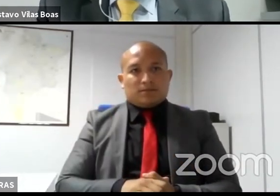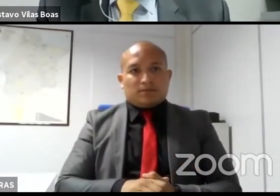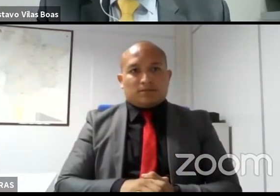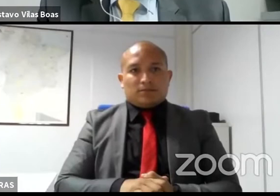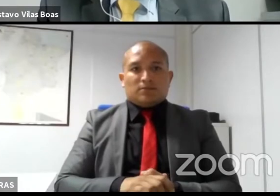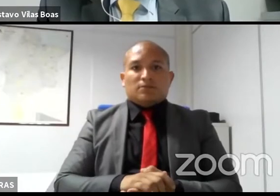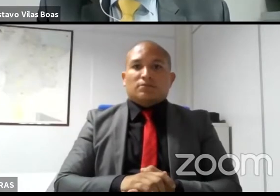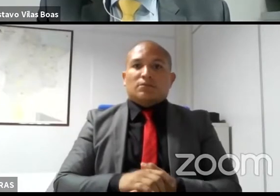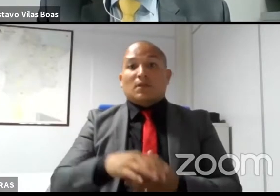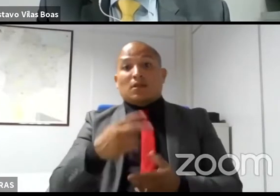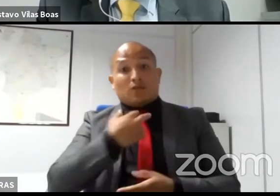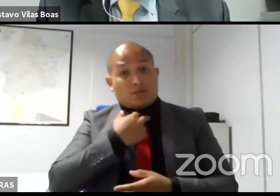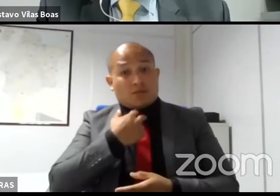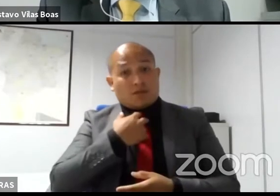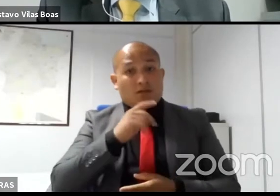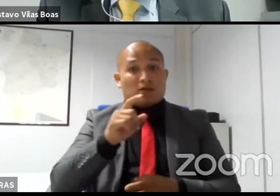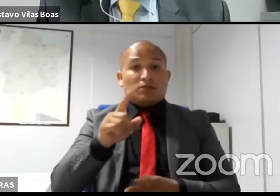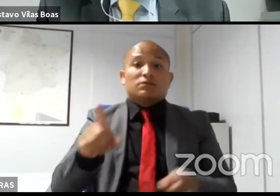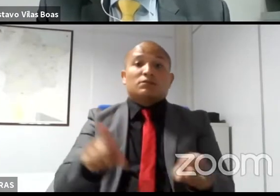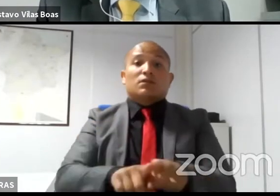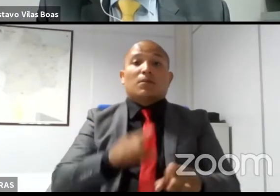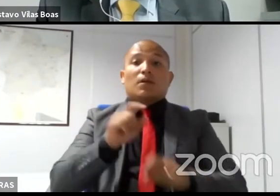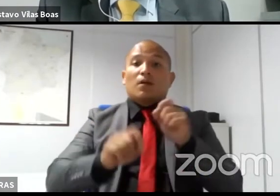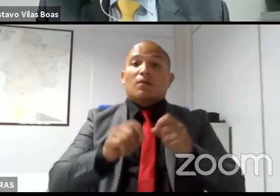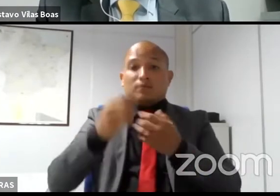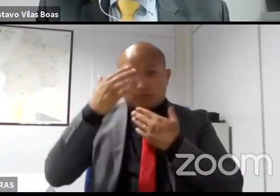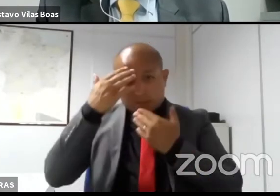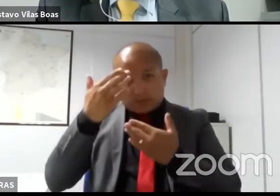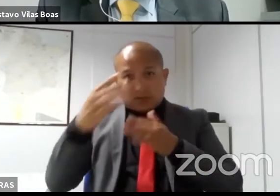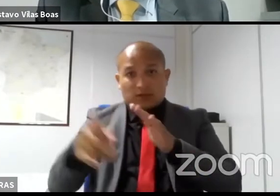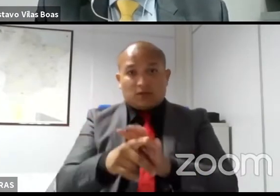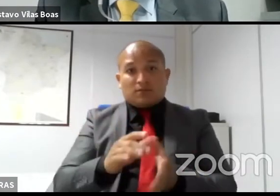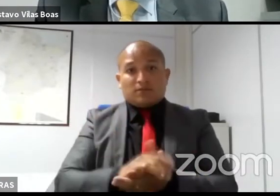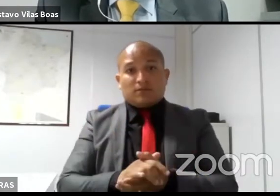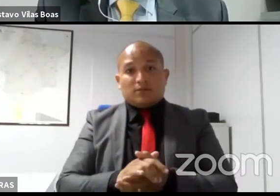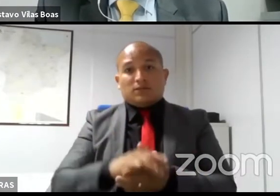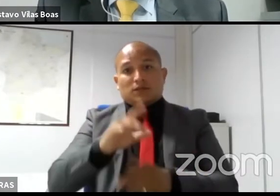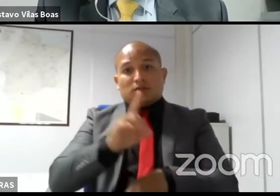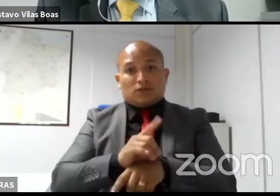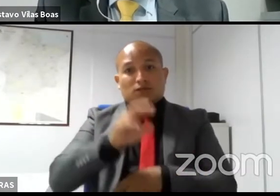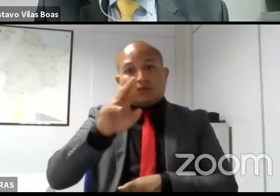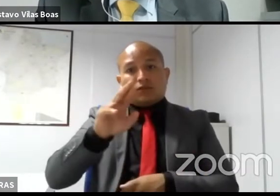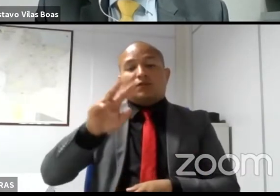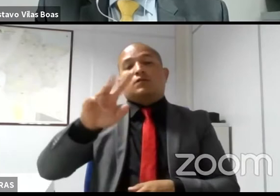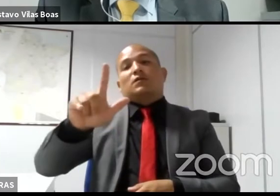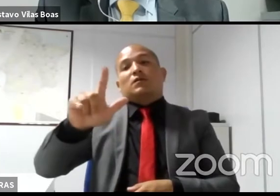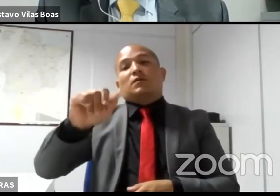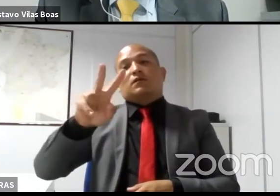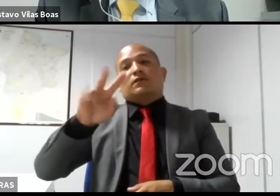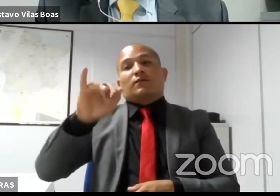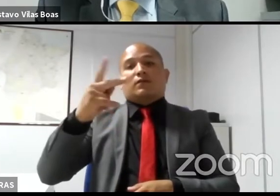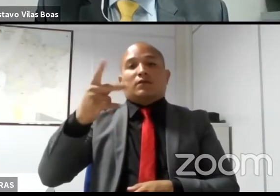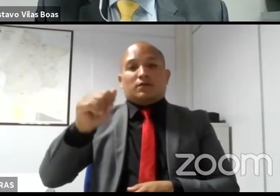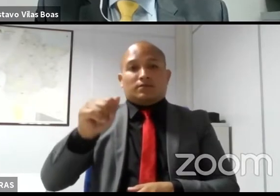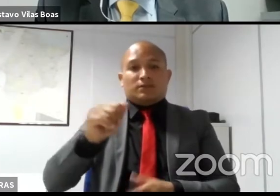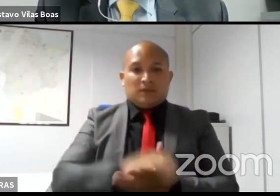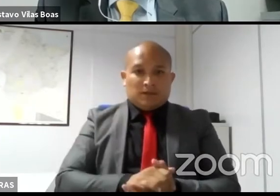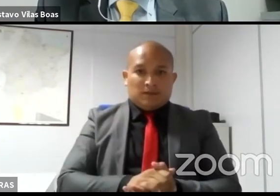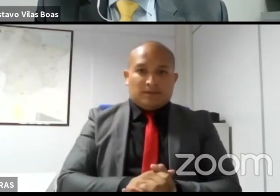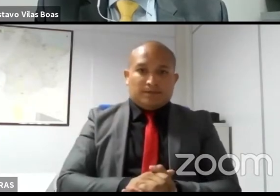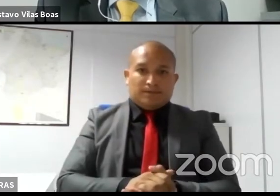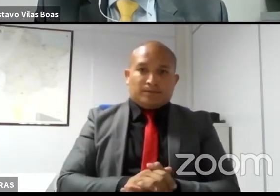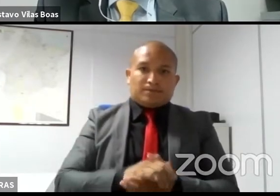em gel durante a campanha eleitoral, desde que as máscaras não estejam com os números dos candidatos. Já com relação às